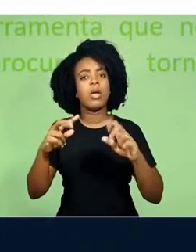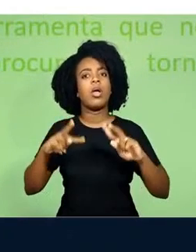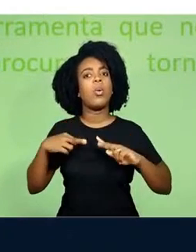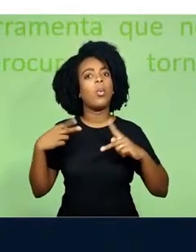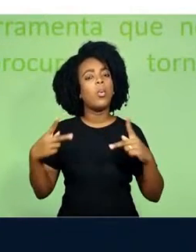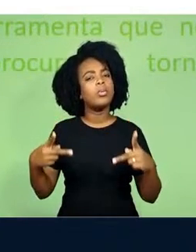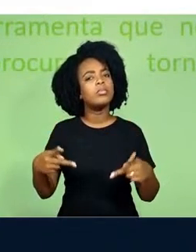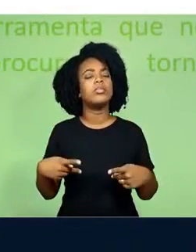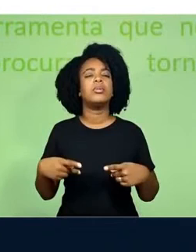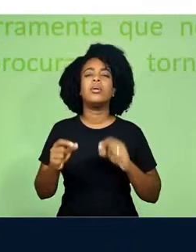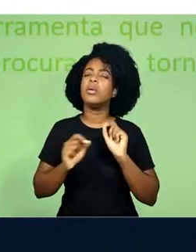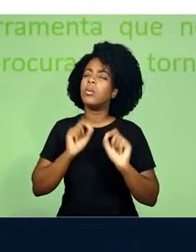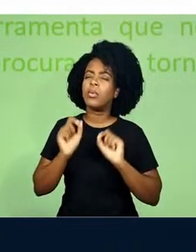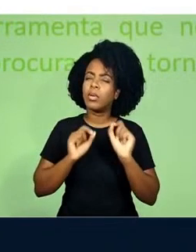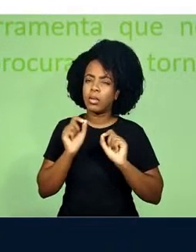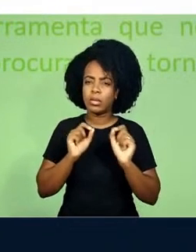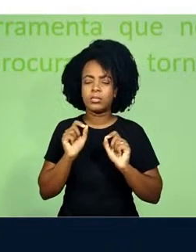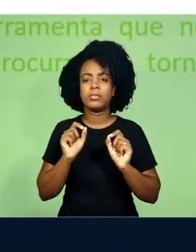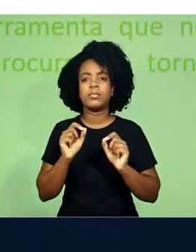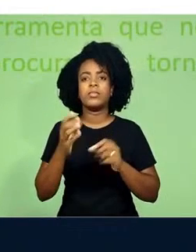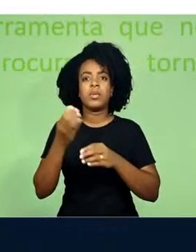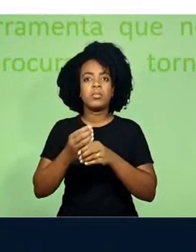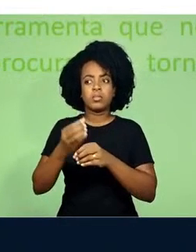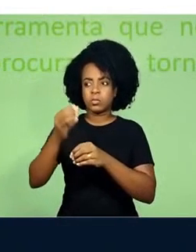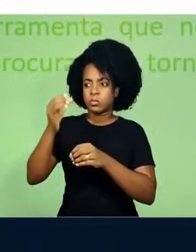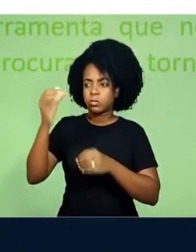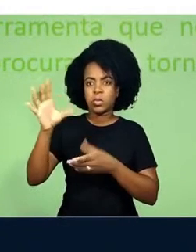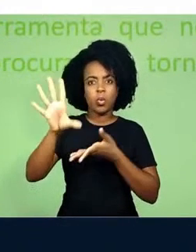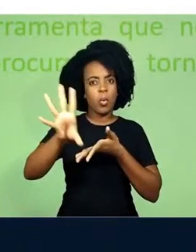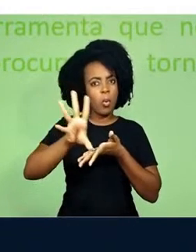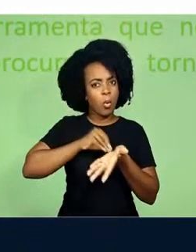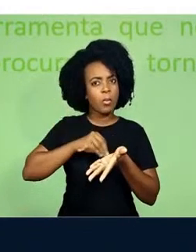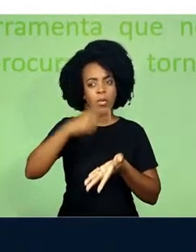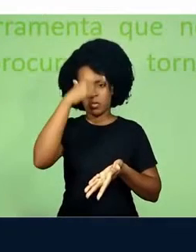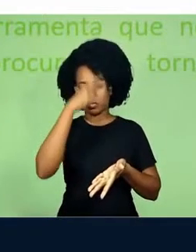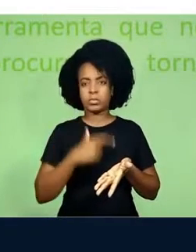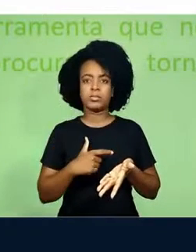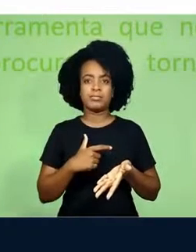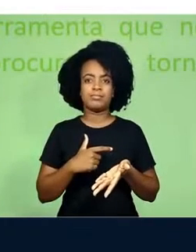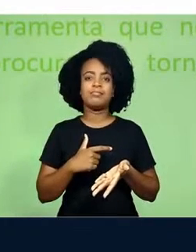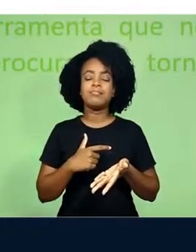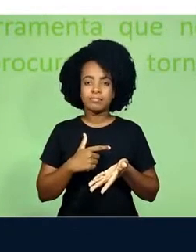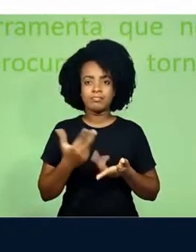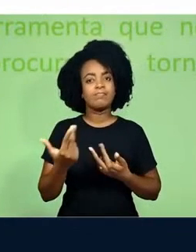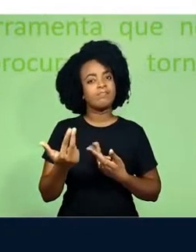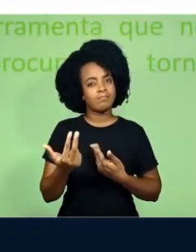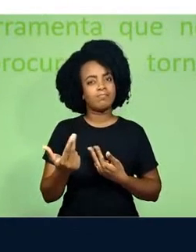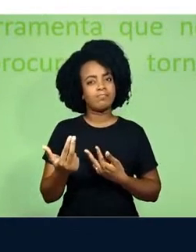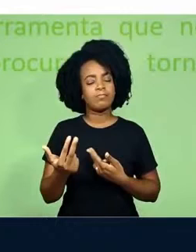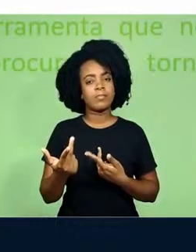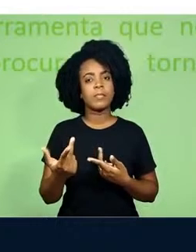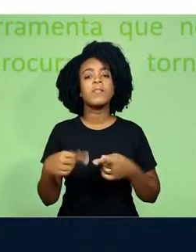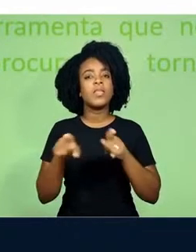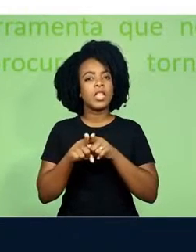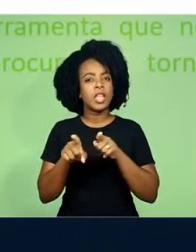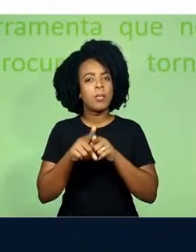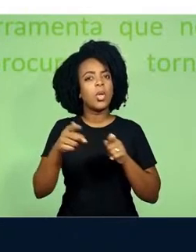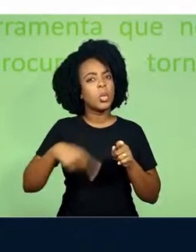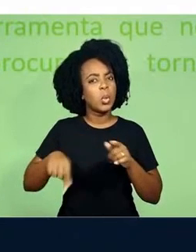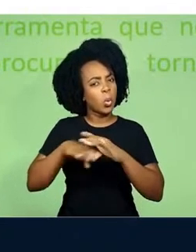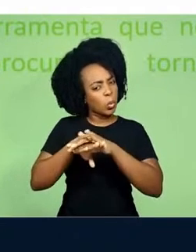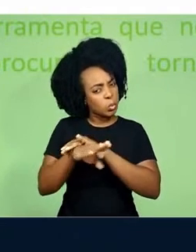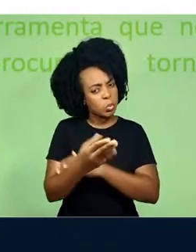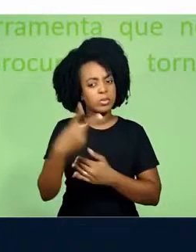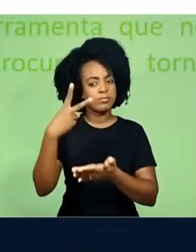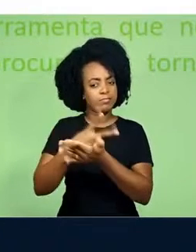humano. Criando essa ferramenta a nossa imagem e semelhança. E dessa forma também com os nossos